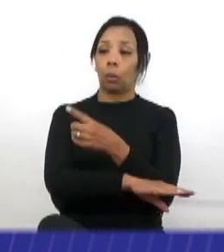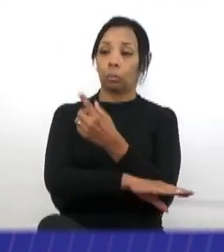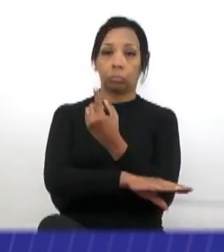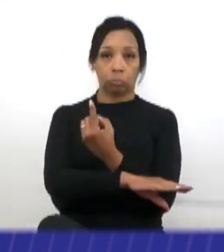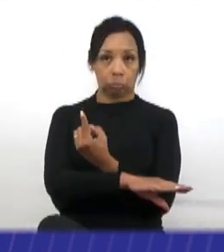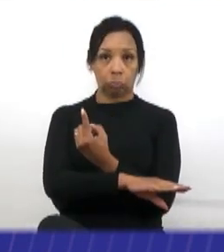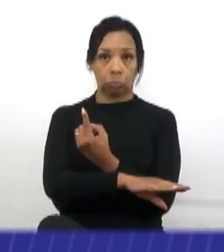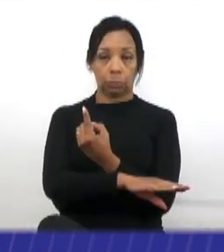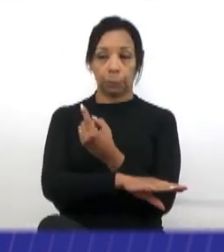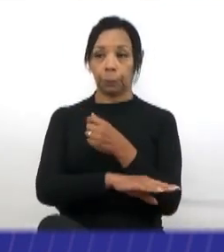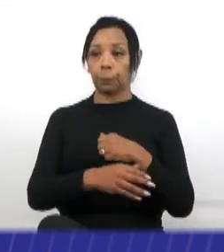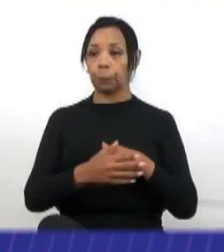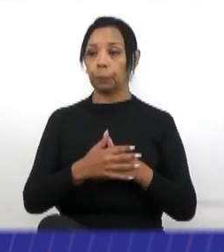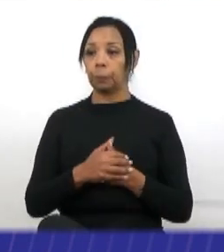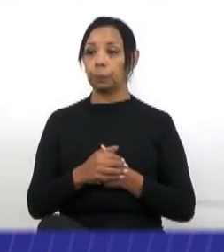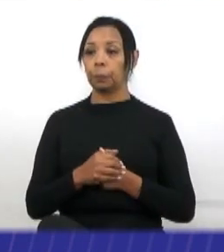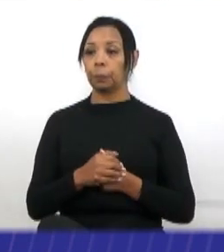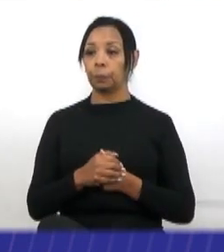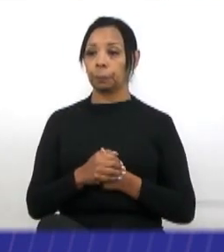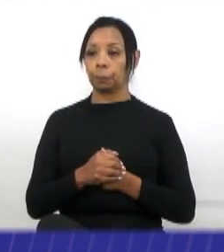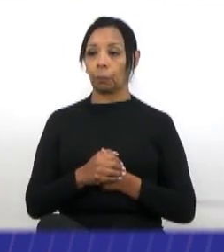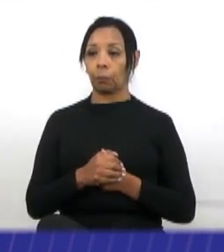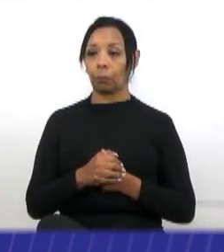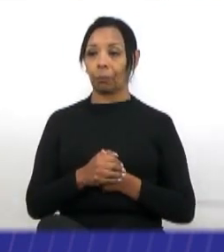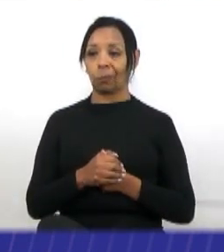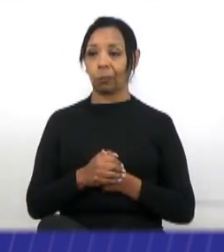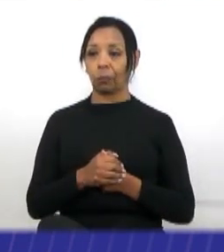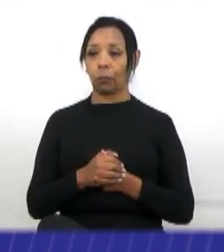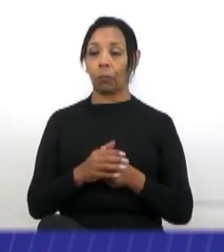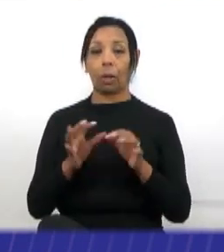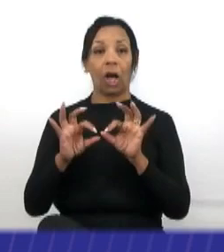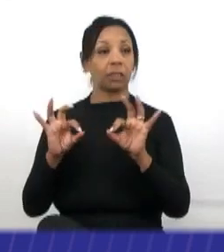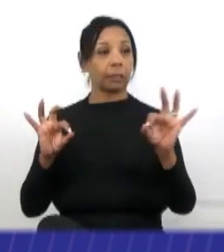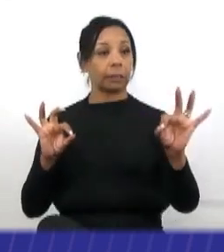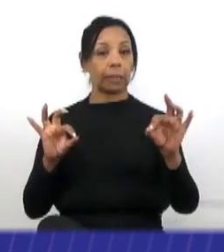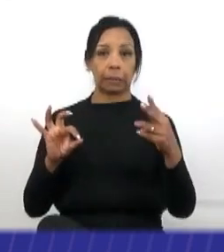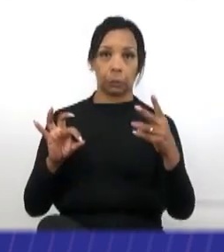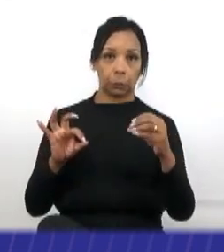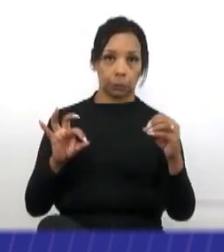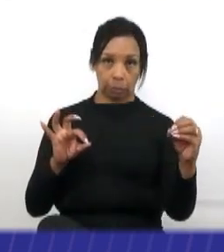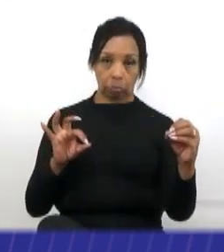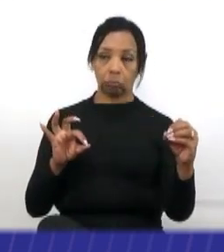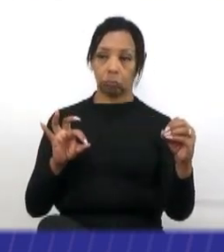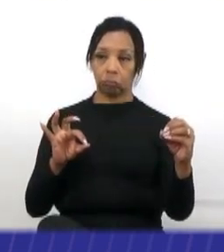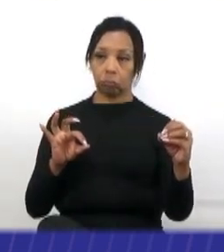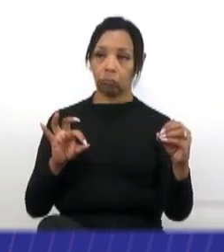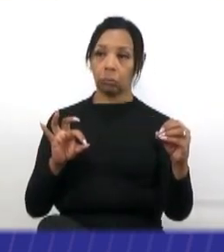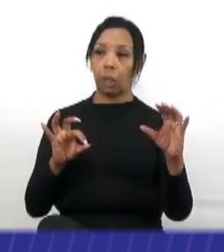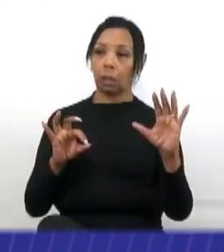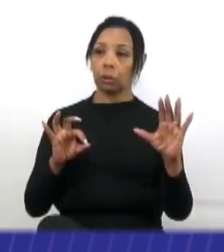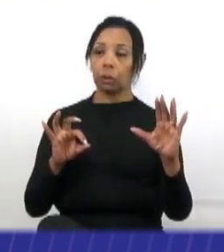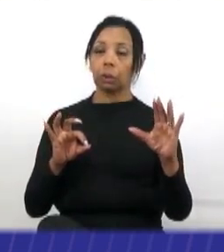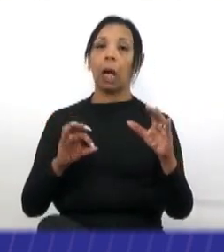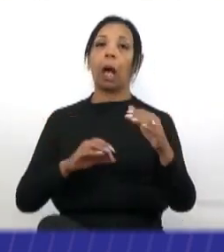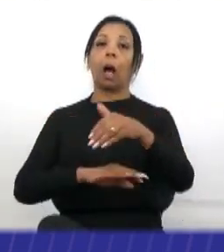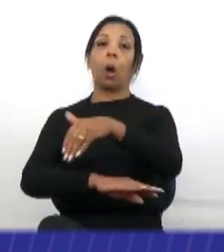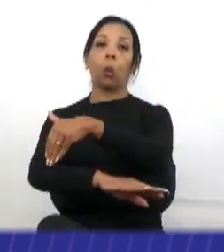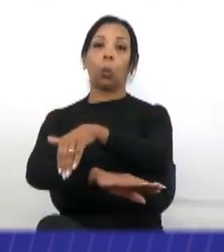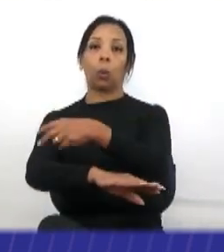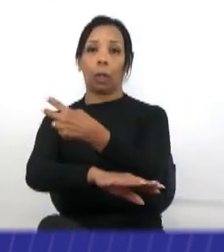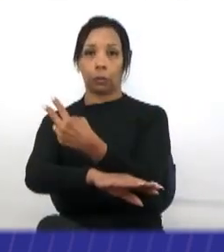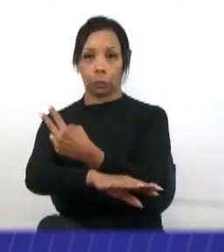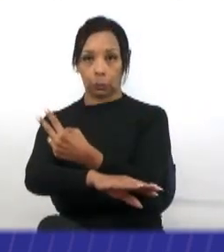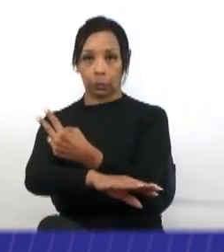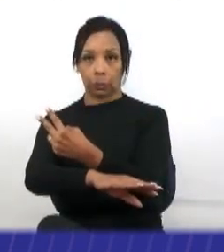300 metros. E ela emenda com a rua 2. A rua 2 dá mais 200. Então o total de